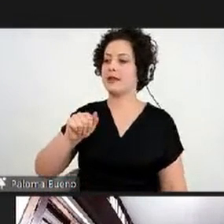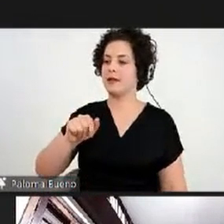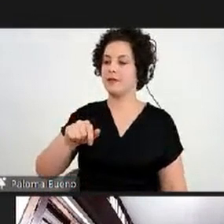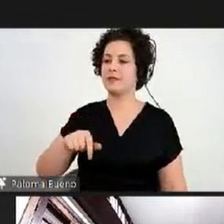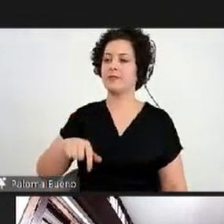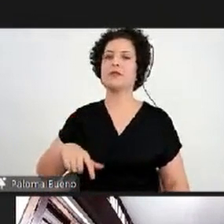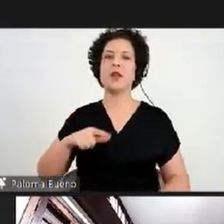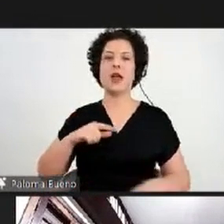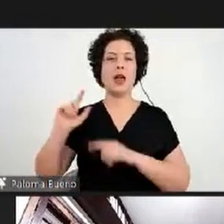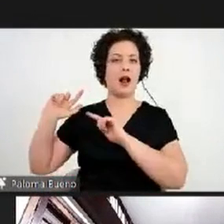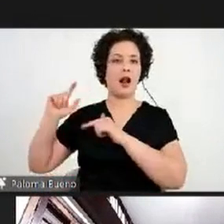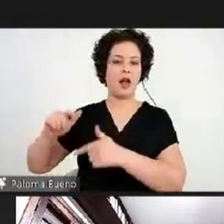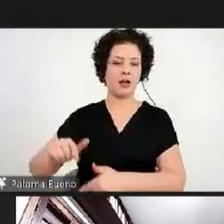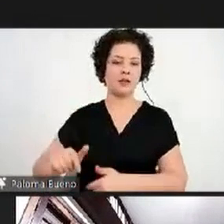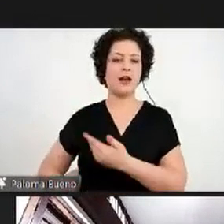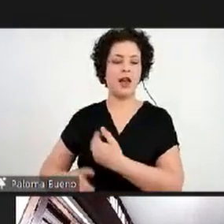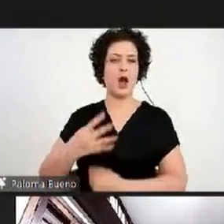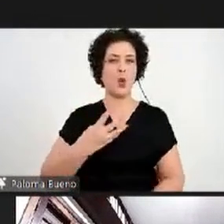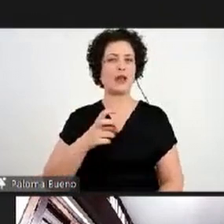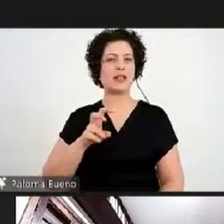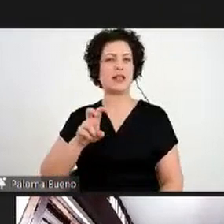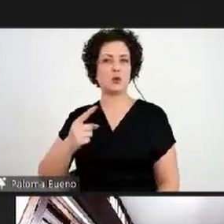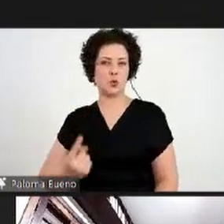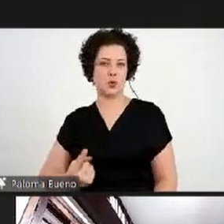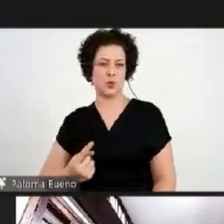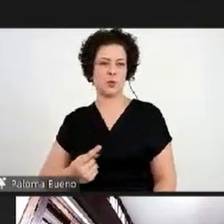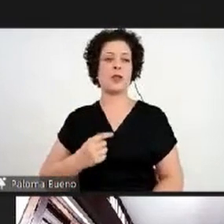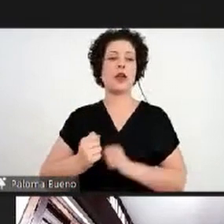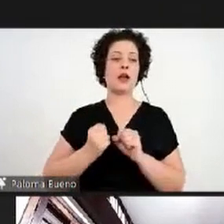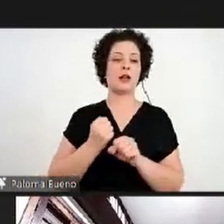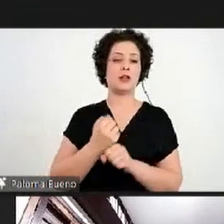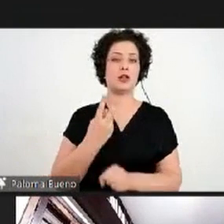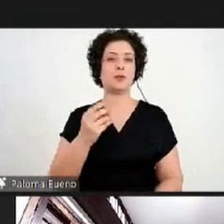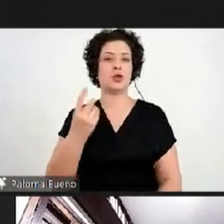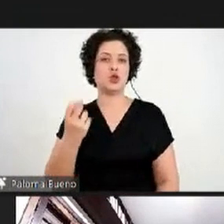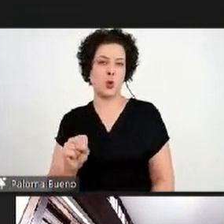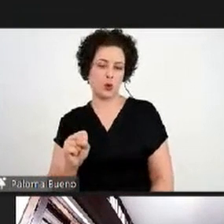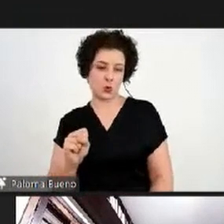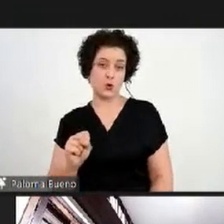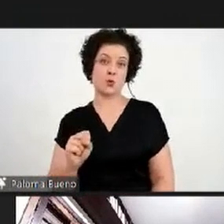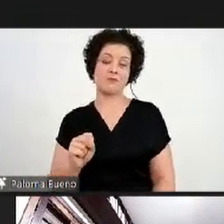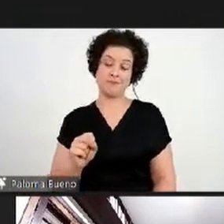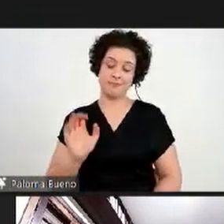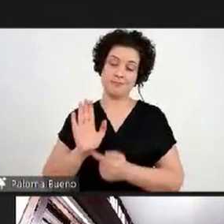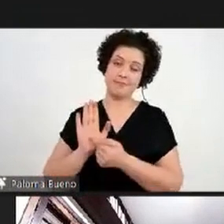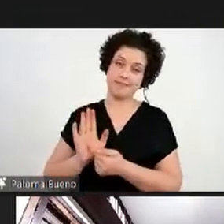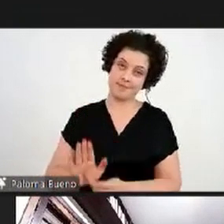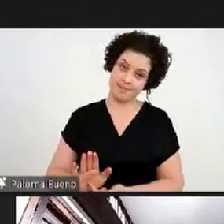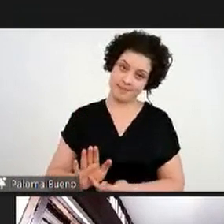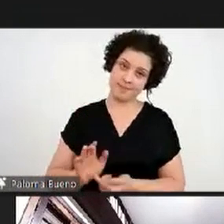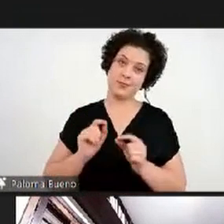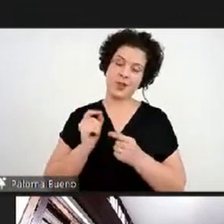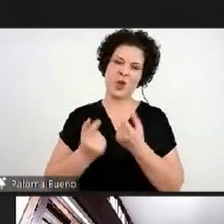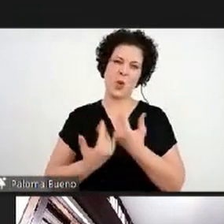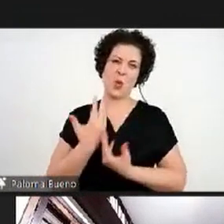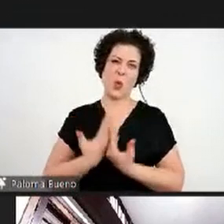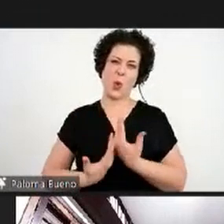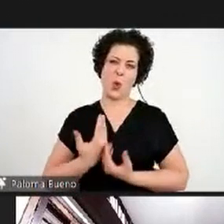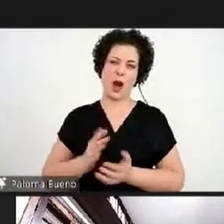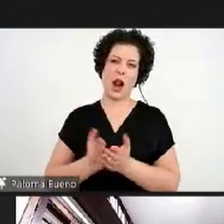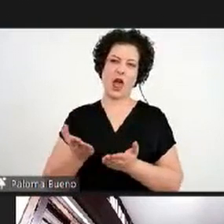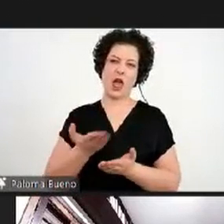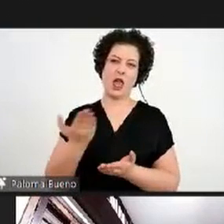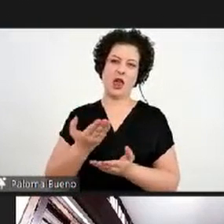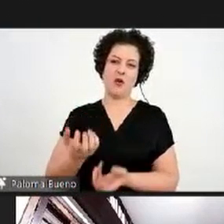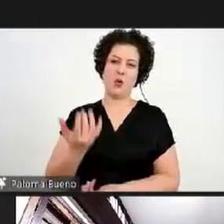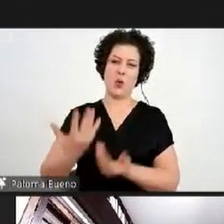né? Que é o Fahrenheit 451, que foi feito em 2018, que, enfim, traz essa questão também da queima dos livros, da memória,